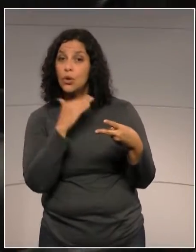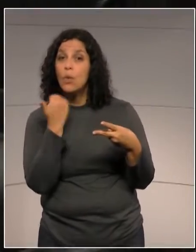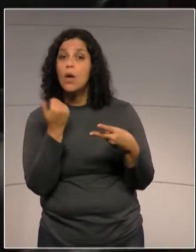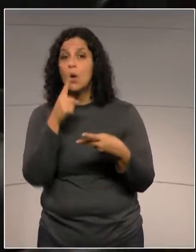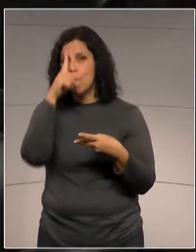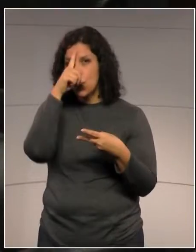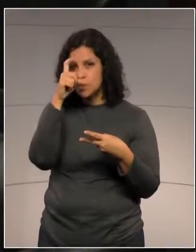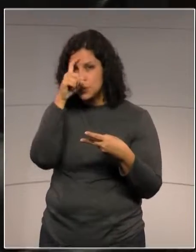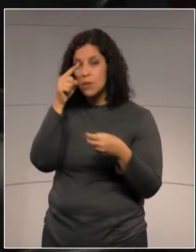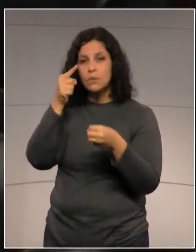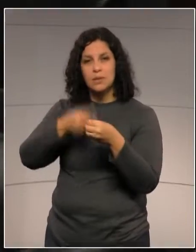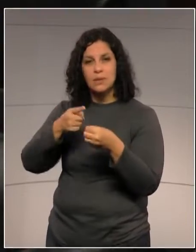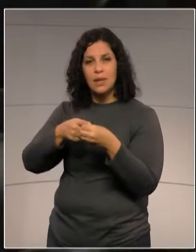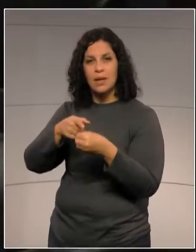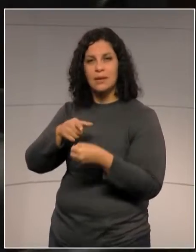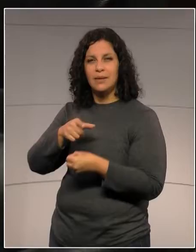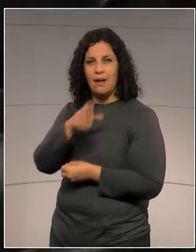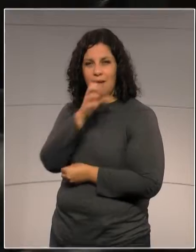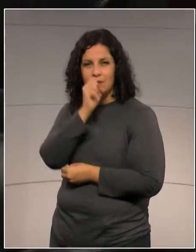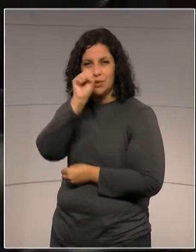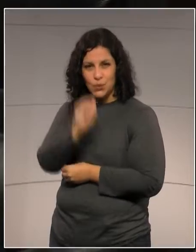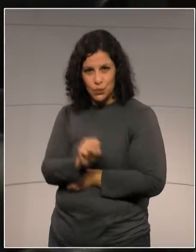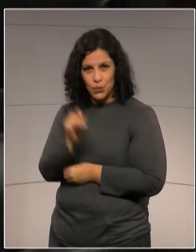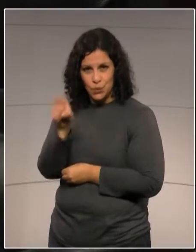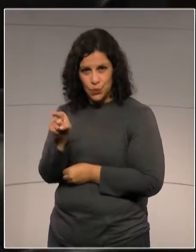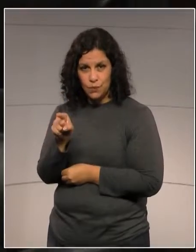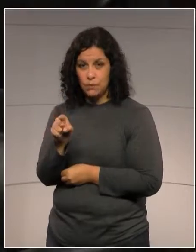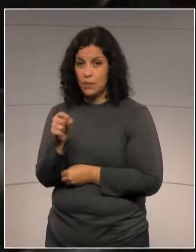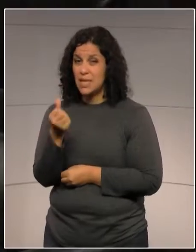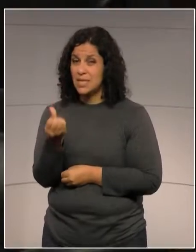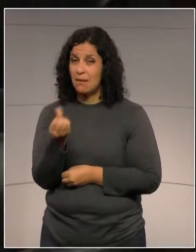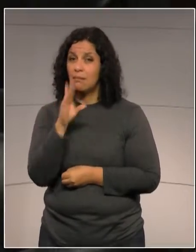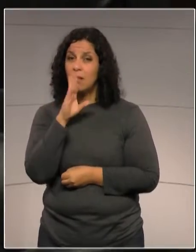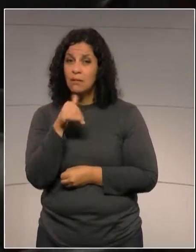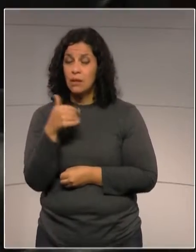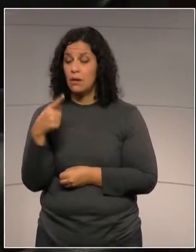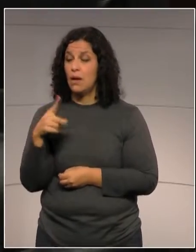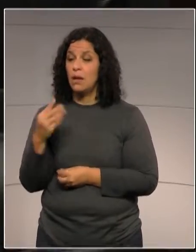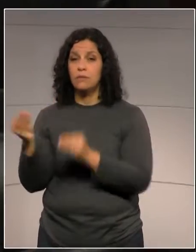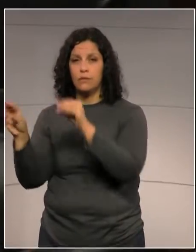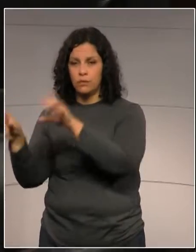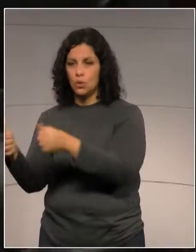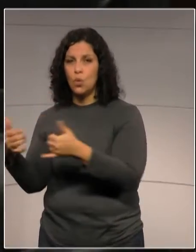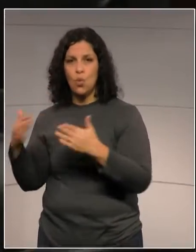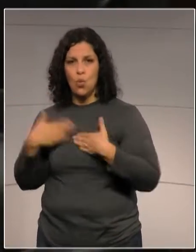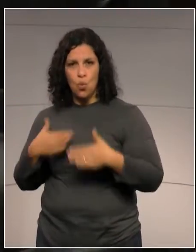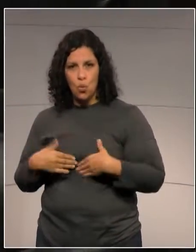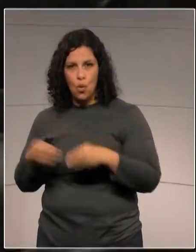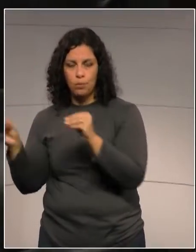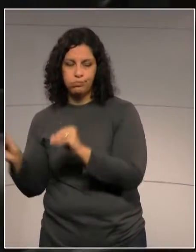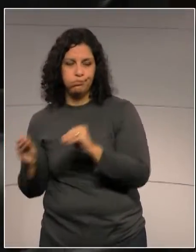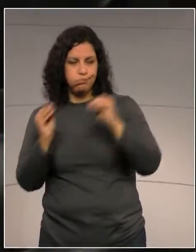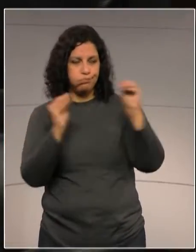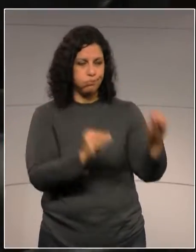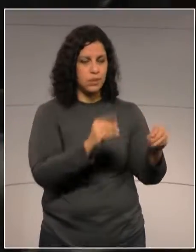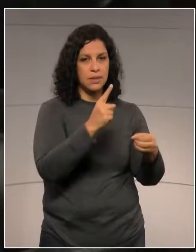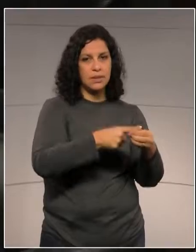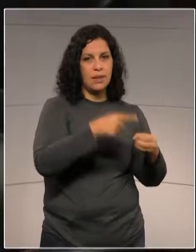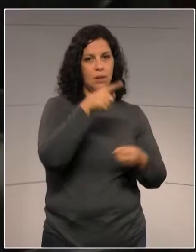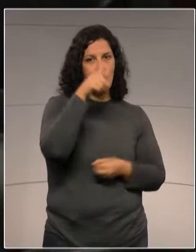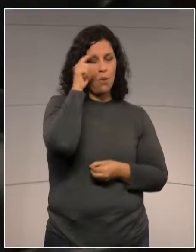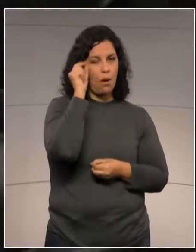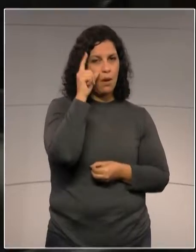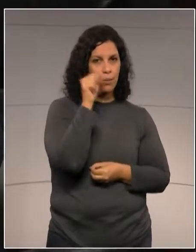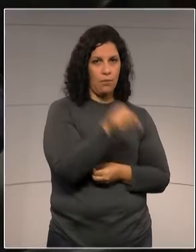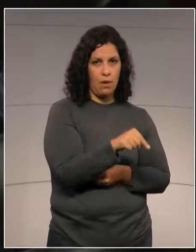Hospital Laranjeira do Sul. Então, depois das 18 horas, ele foi levado para Guarapuava. E aí,